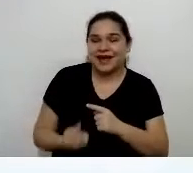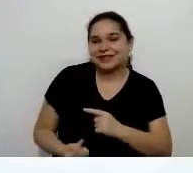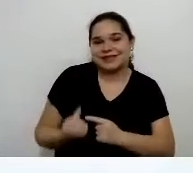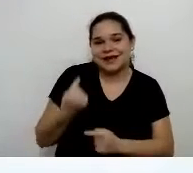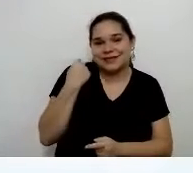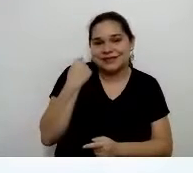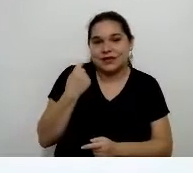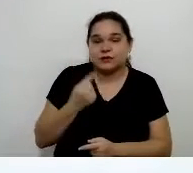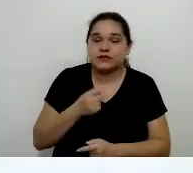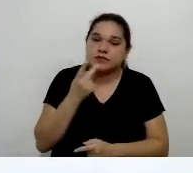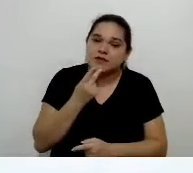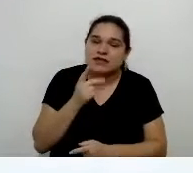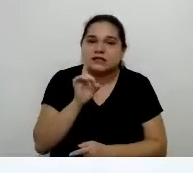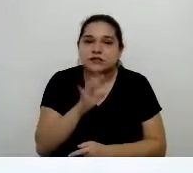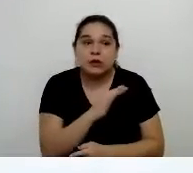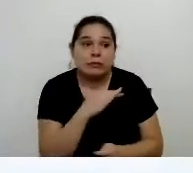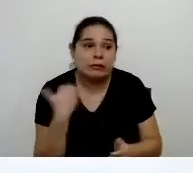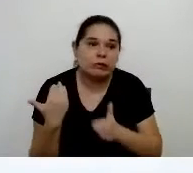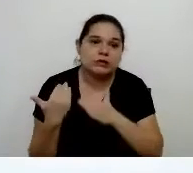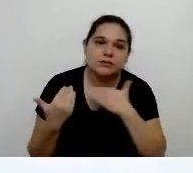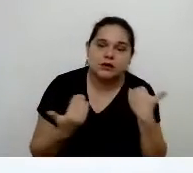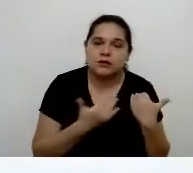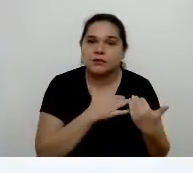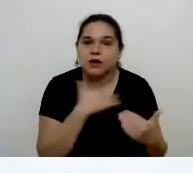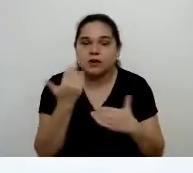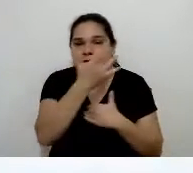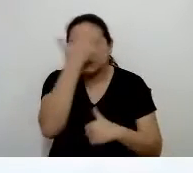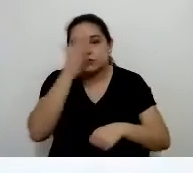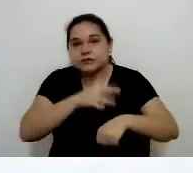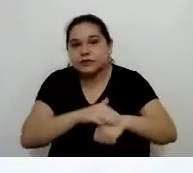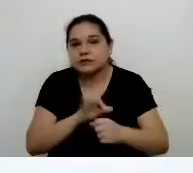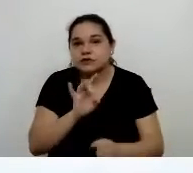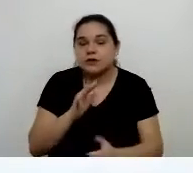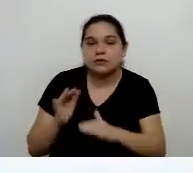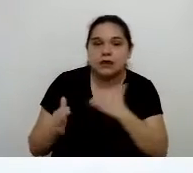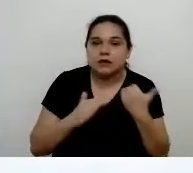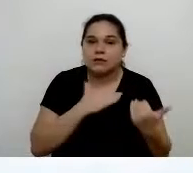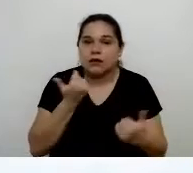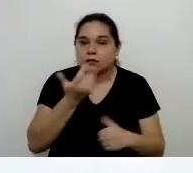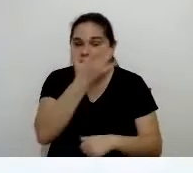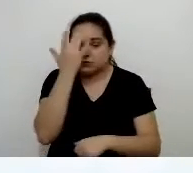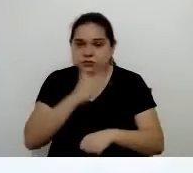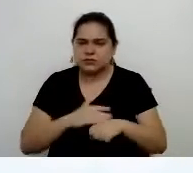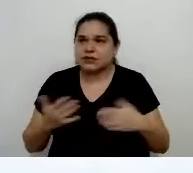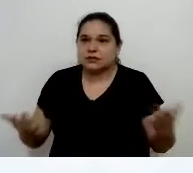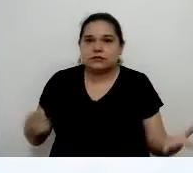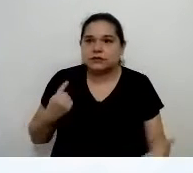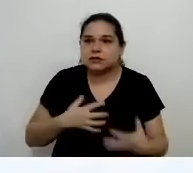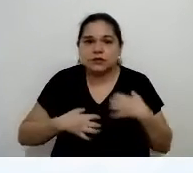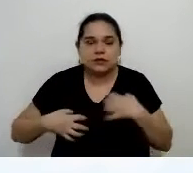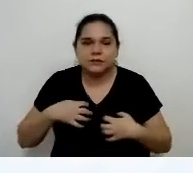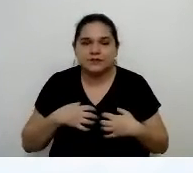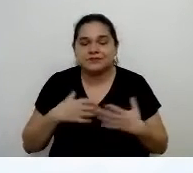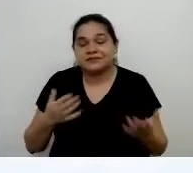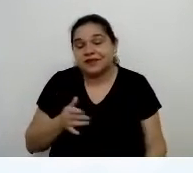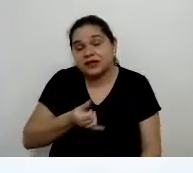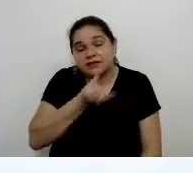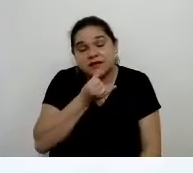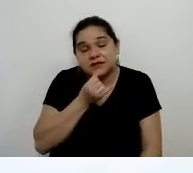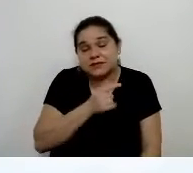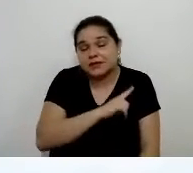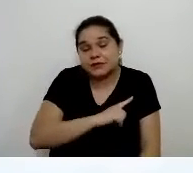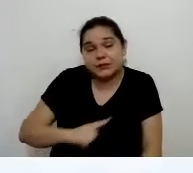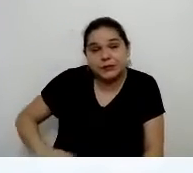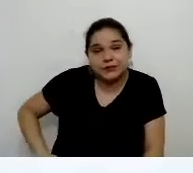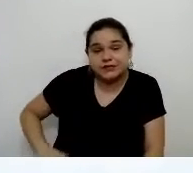falando só questão de mortes, milhares e milhares e milhares de mortes, você passa a ter uma outra expectativa. Infelizmente, governo trabalhou contra essa